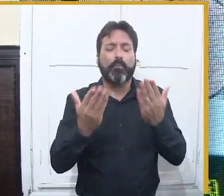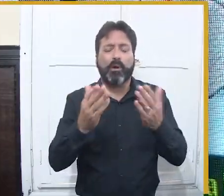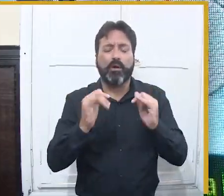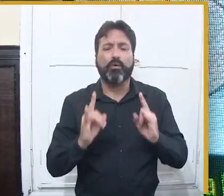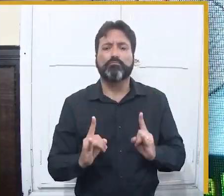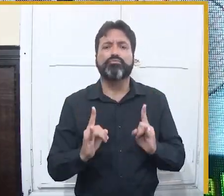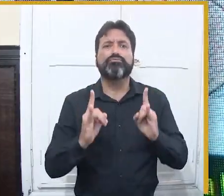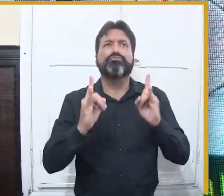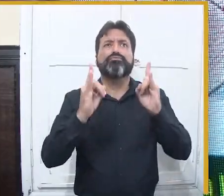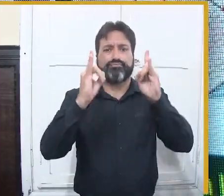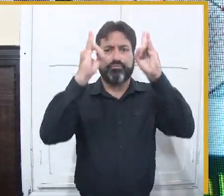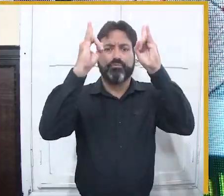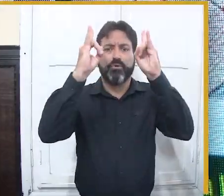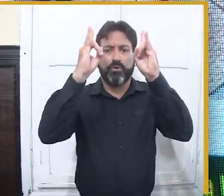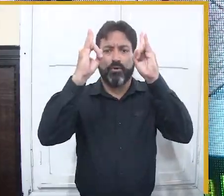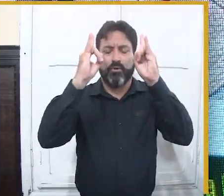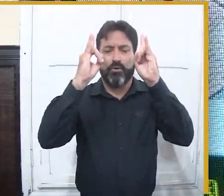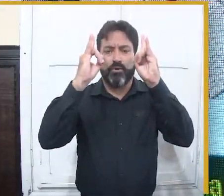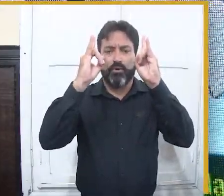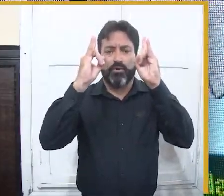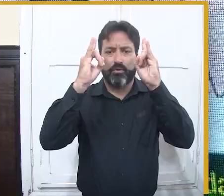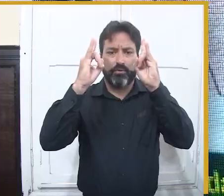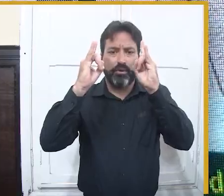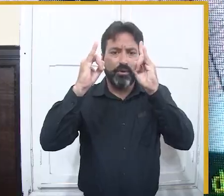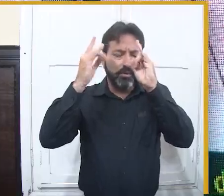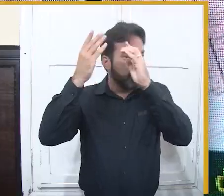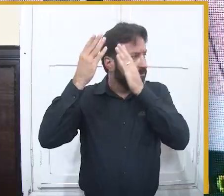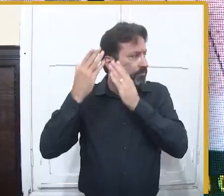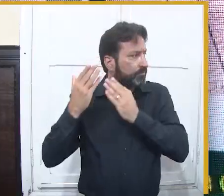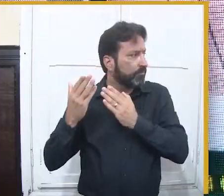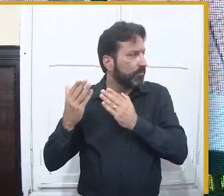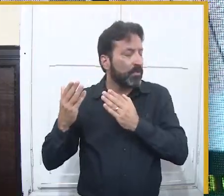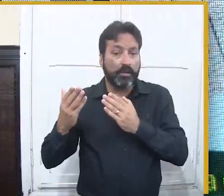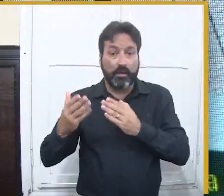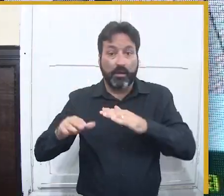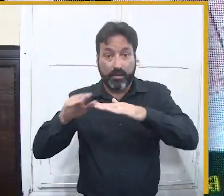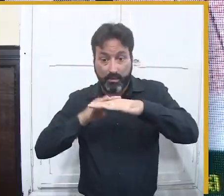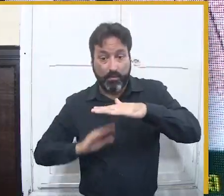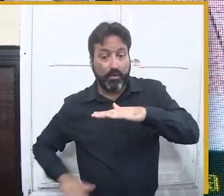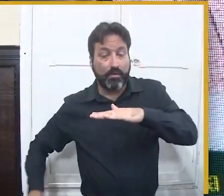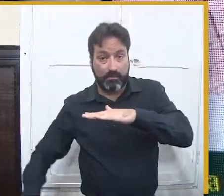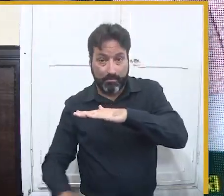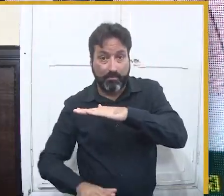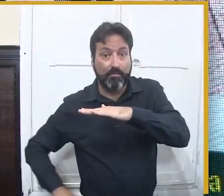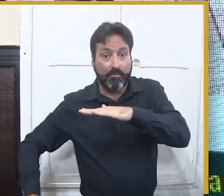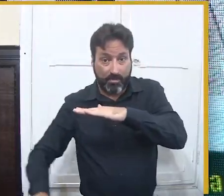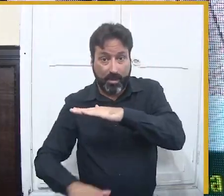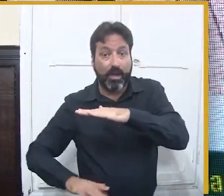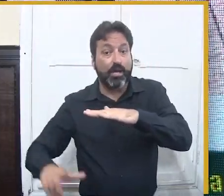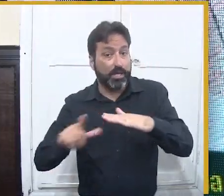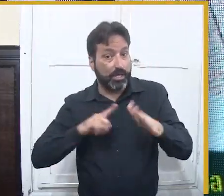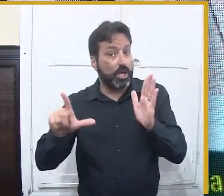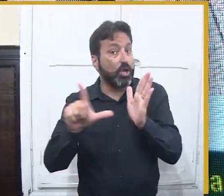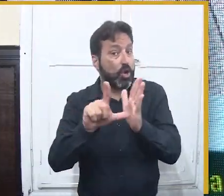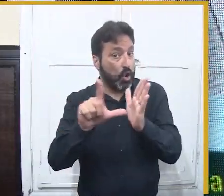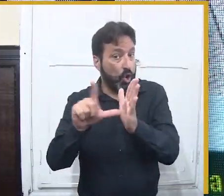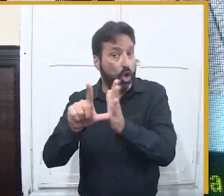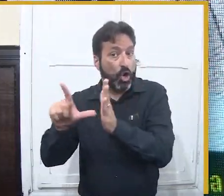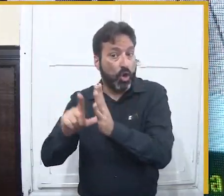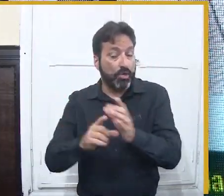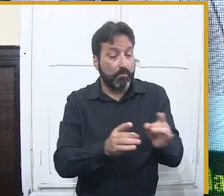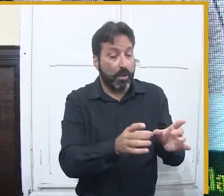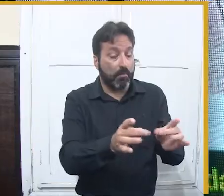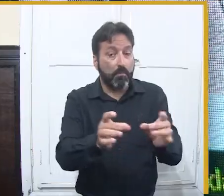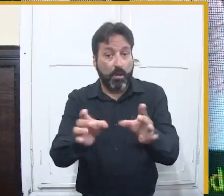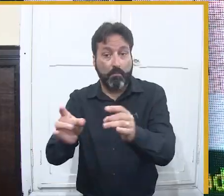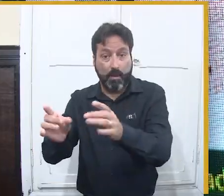frente ao centro cultural, e a exploração dos camarotes acontecerá em